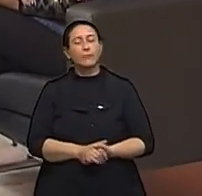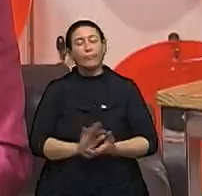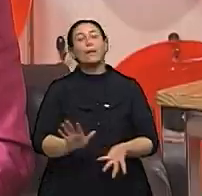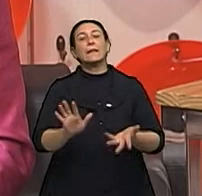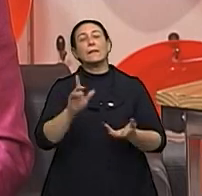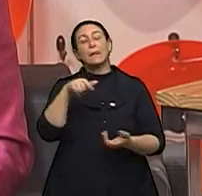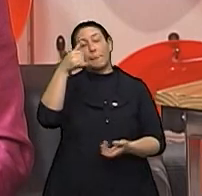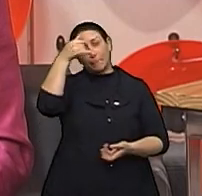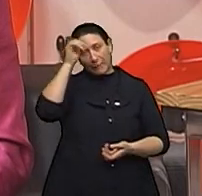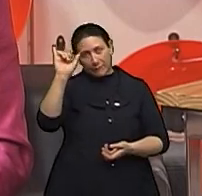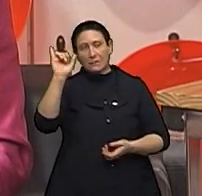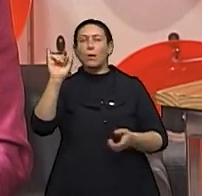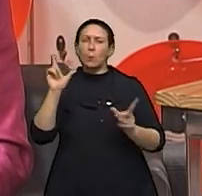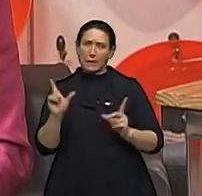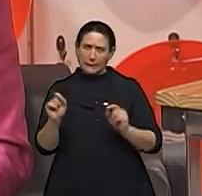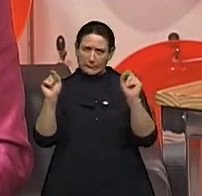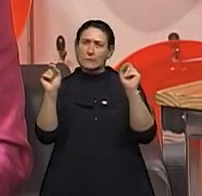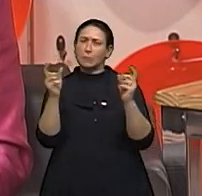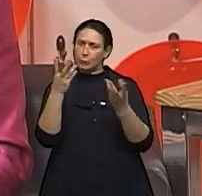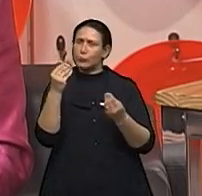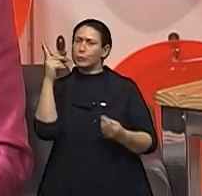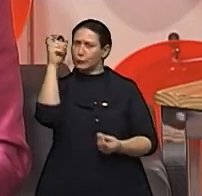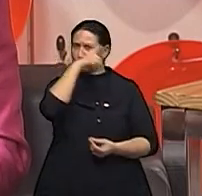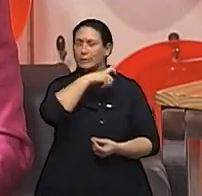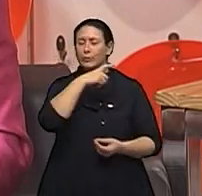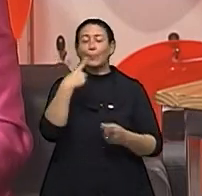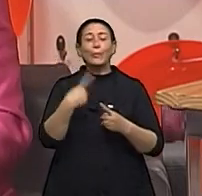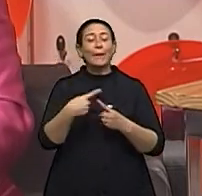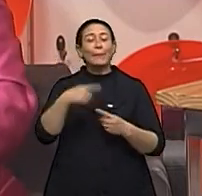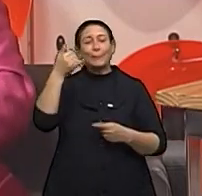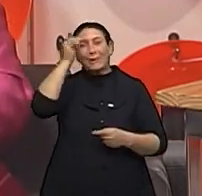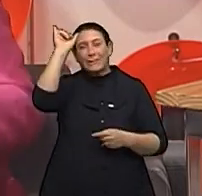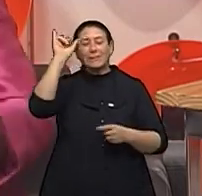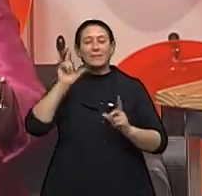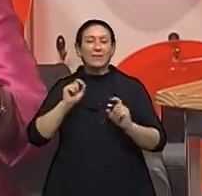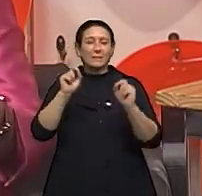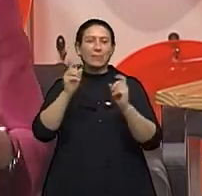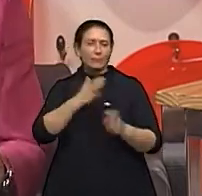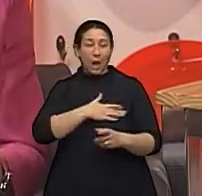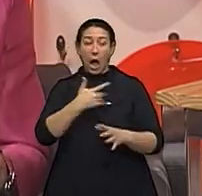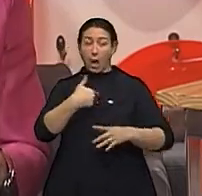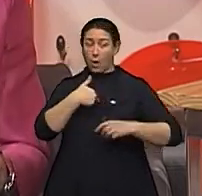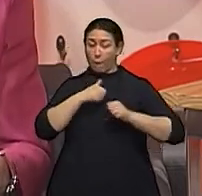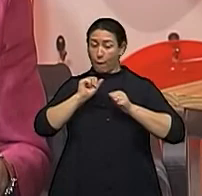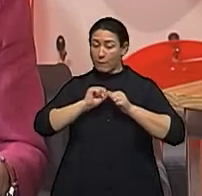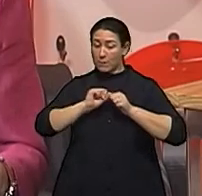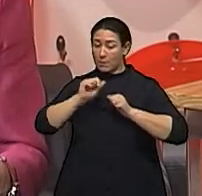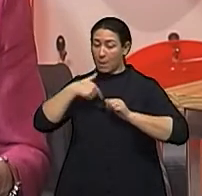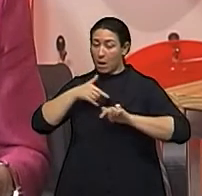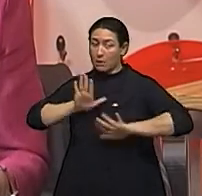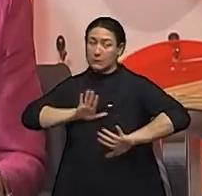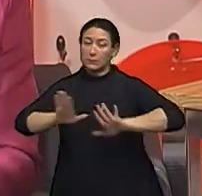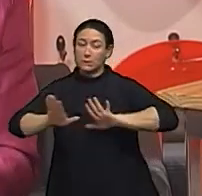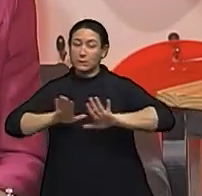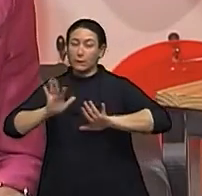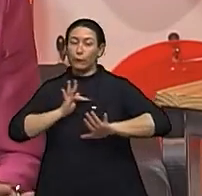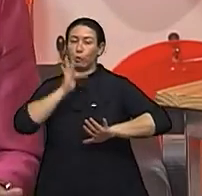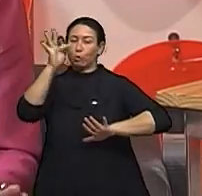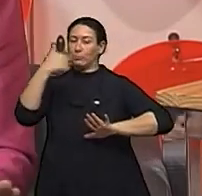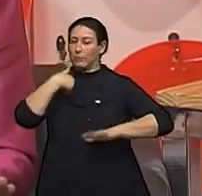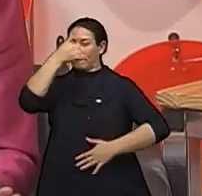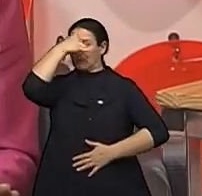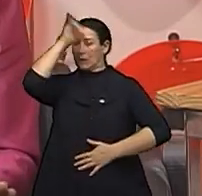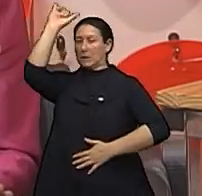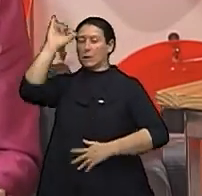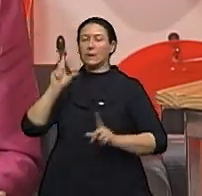prevenção em câncer de mama é difícil. Tipo assim, aquilo, eu vou fazer tal coisa para eu não ter. Isso não